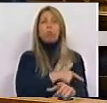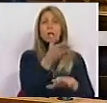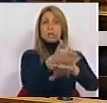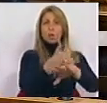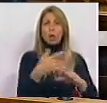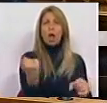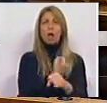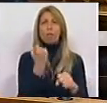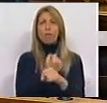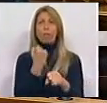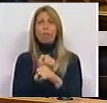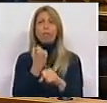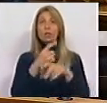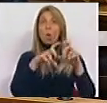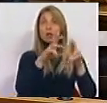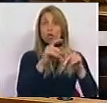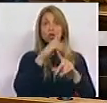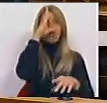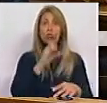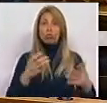âmbito da função acionista do Estado,